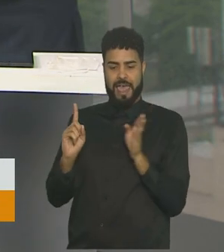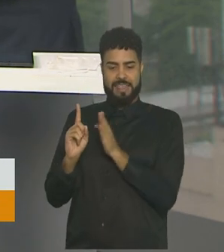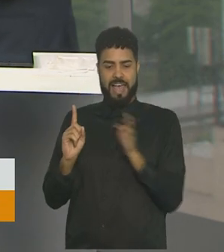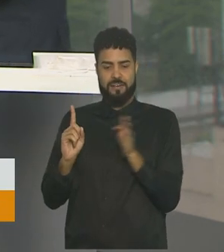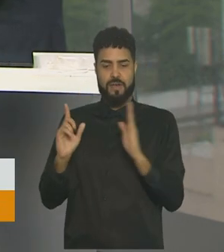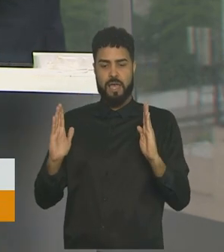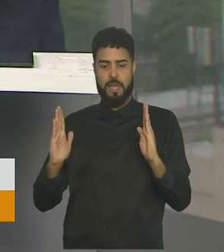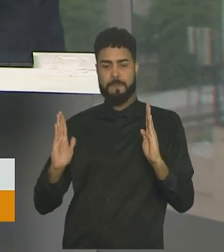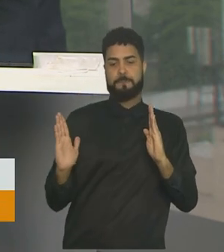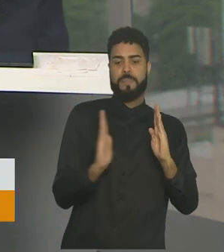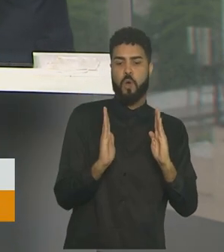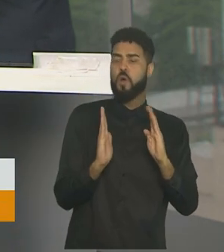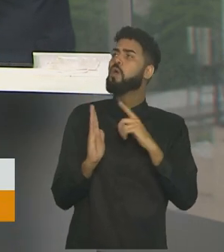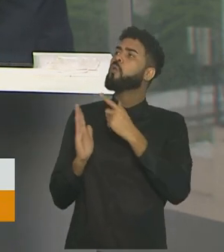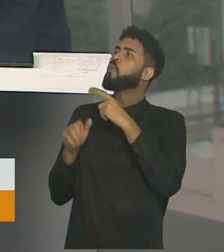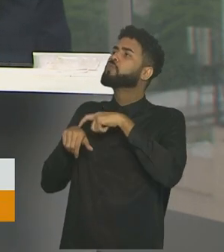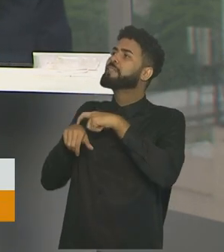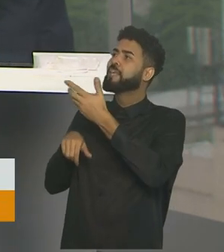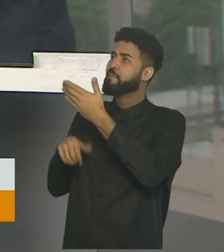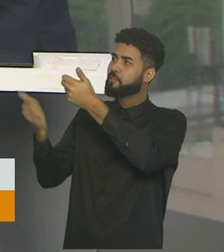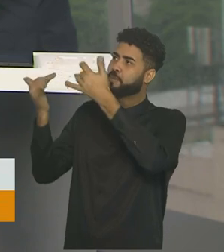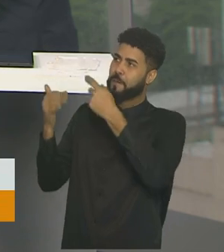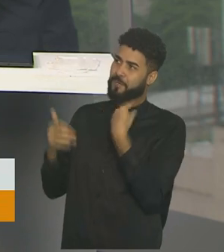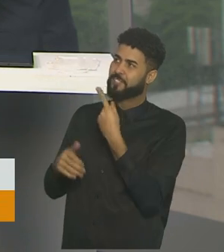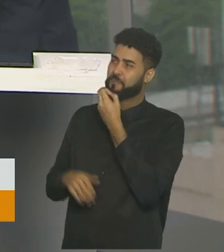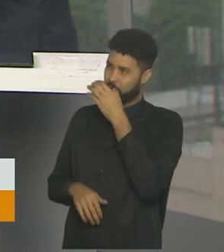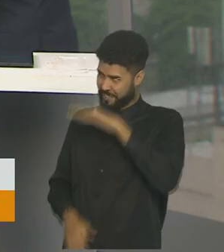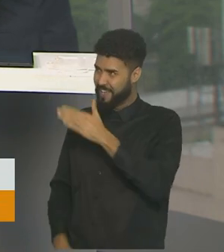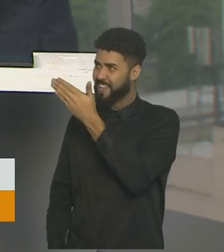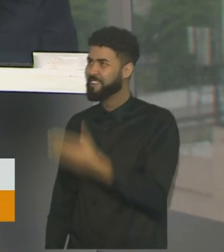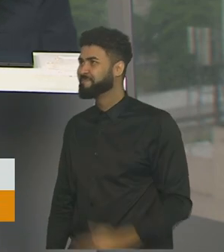intervalo? Quanto tempo ele foi reduzido? Boa tarde para você.